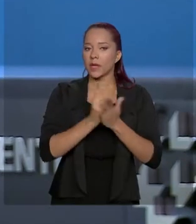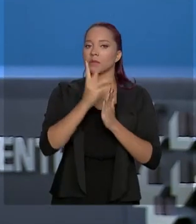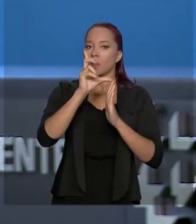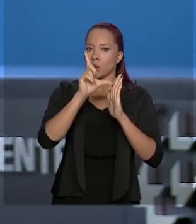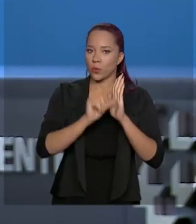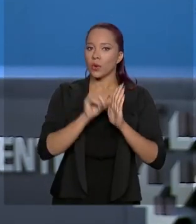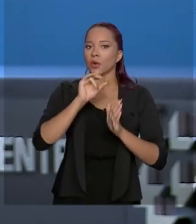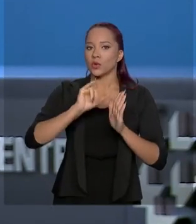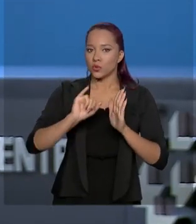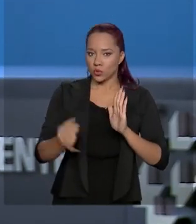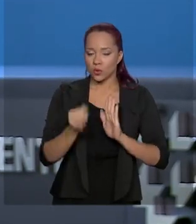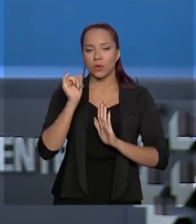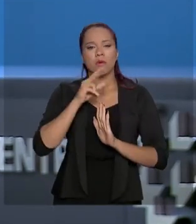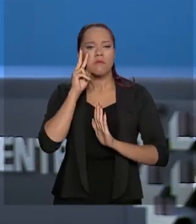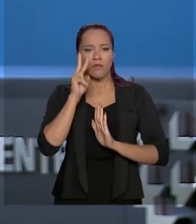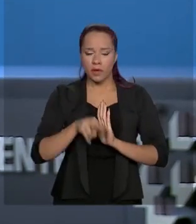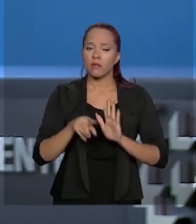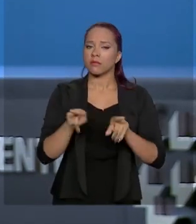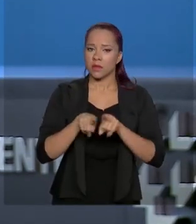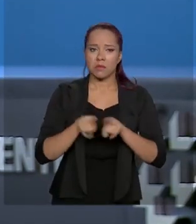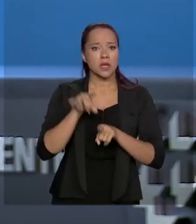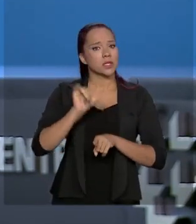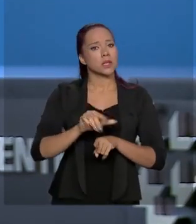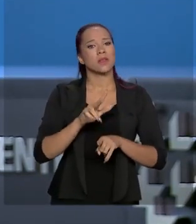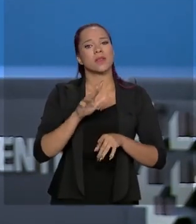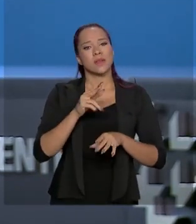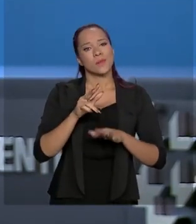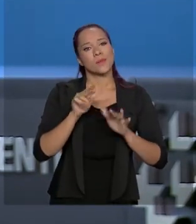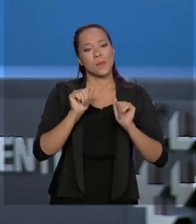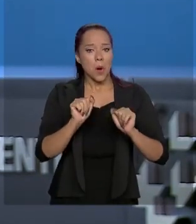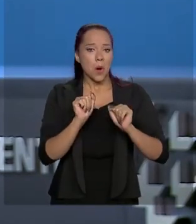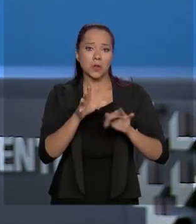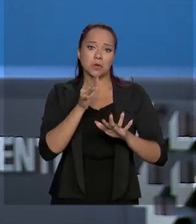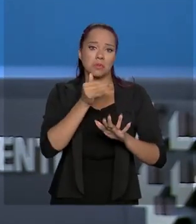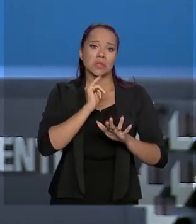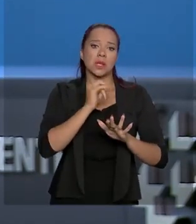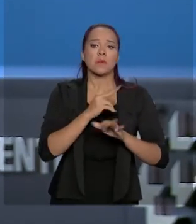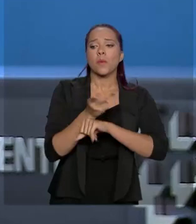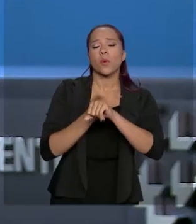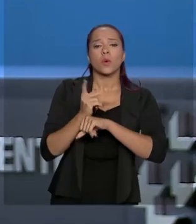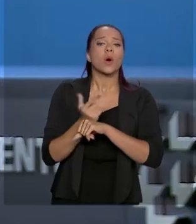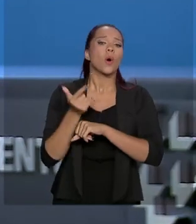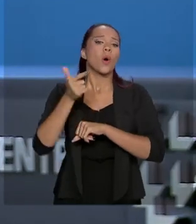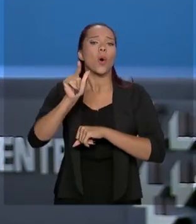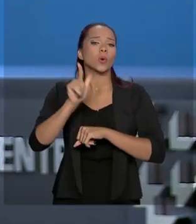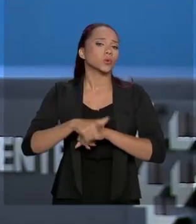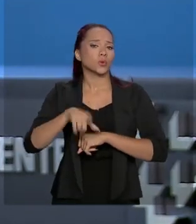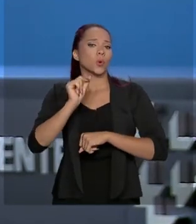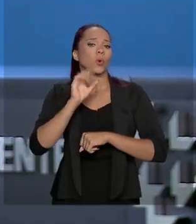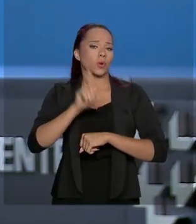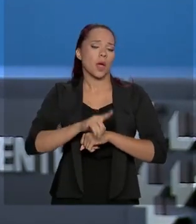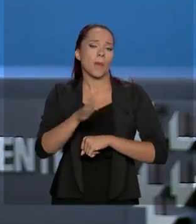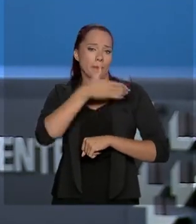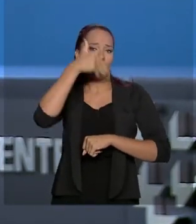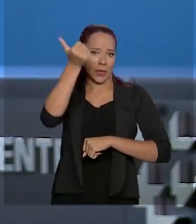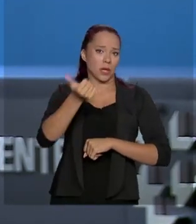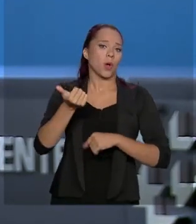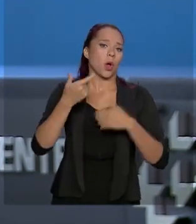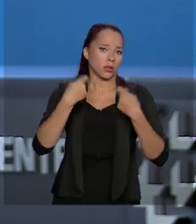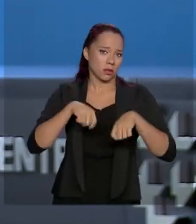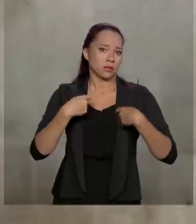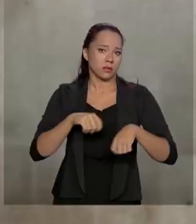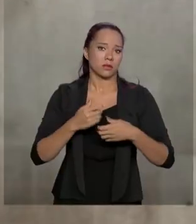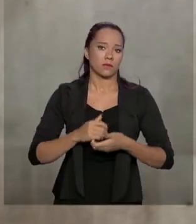taxa de juros, verificar também se não pode também buscar uma alternativa que seja mais adequada à sua